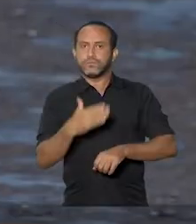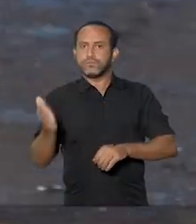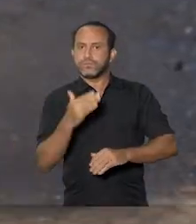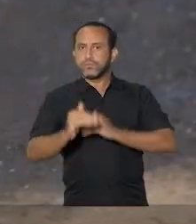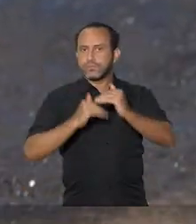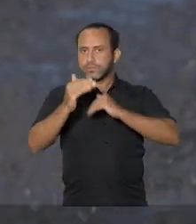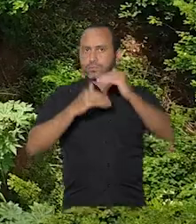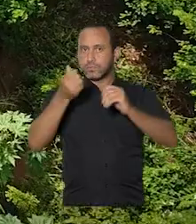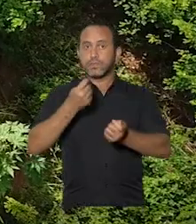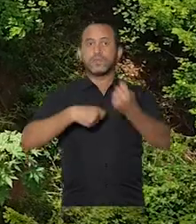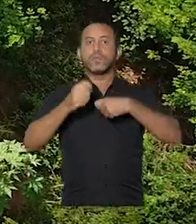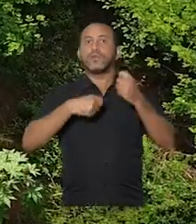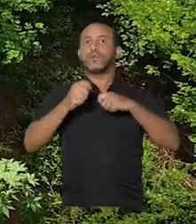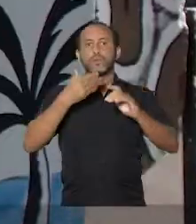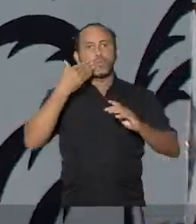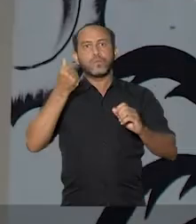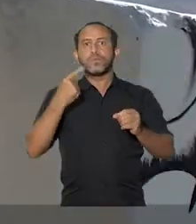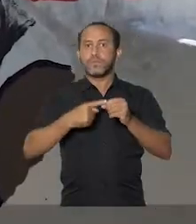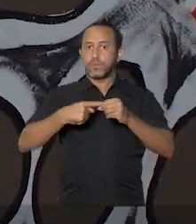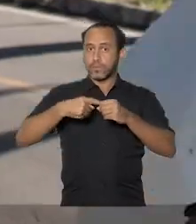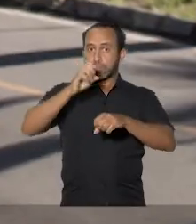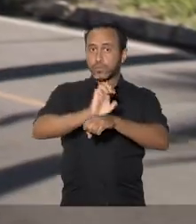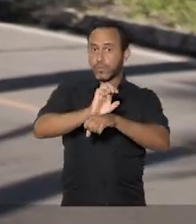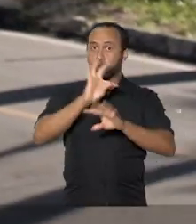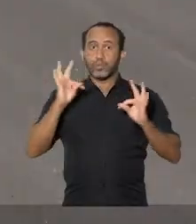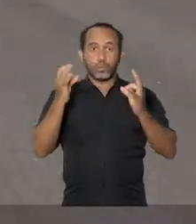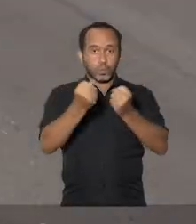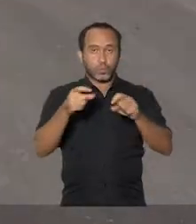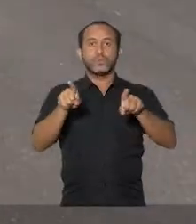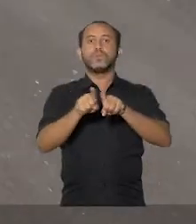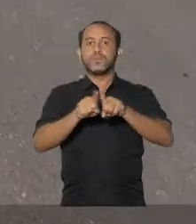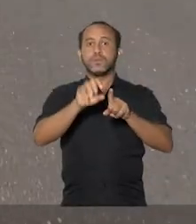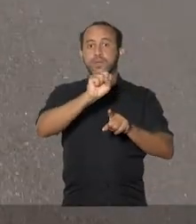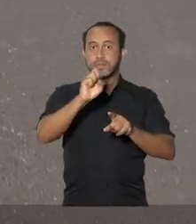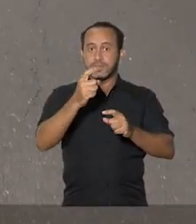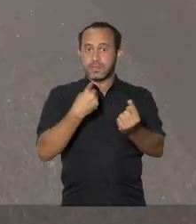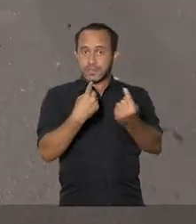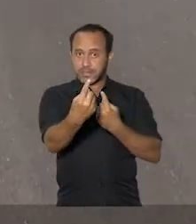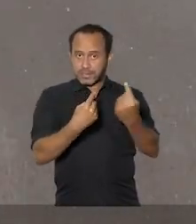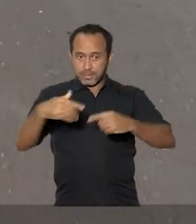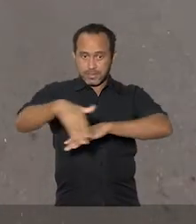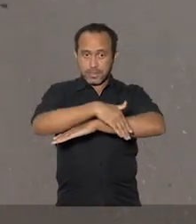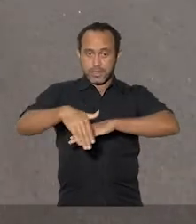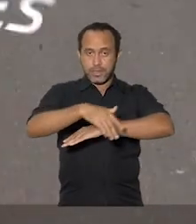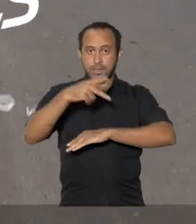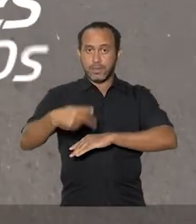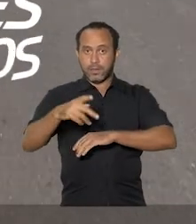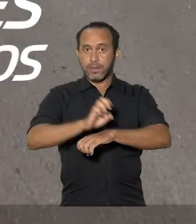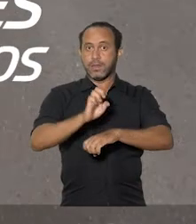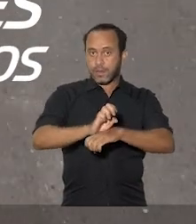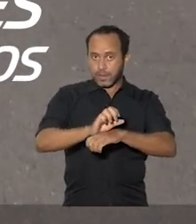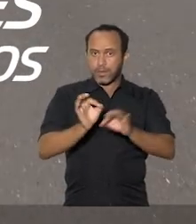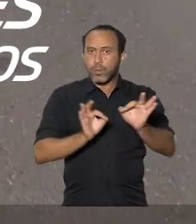acelera o desenvolvimento da economia e alavanca o turismo do Estado. A S.E. 100, que liga Pirambu a